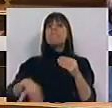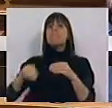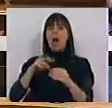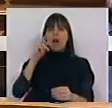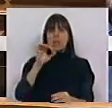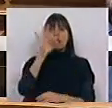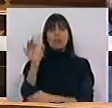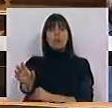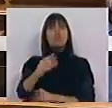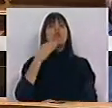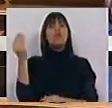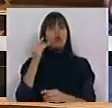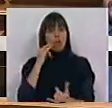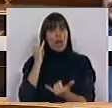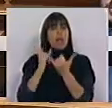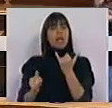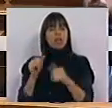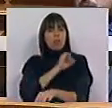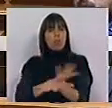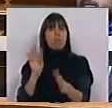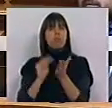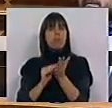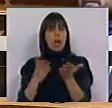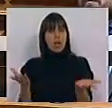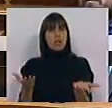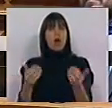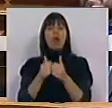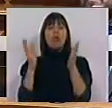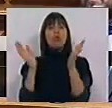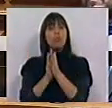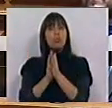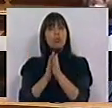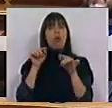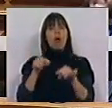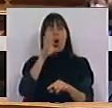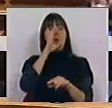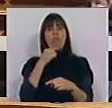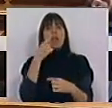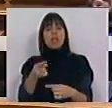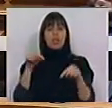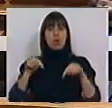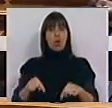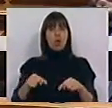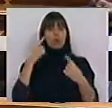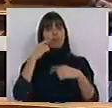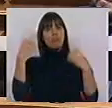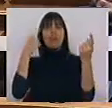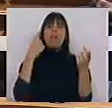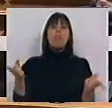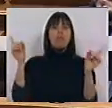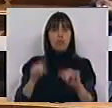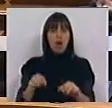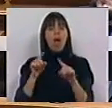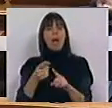que há 30% dos jovens em risco de pobreza. E tudo o que este Governo aponta, e ainda hoje aqui trouxeram novamente,